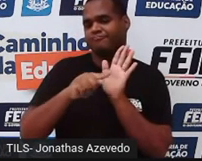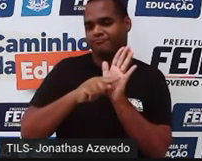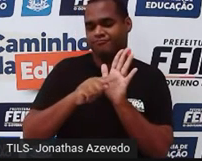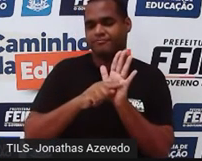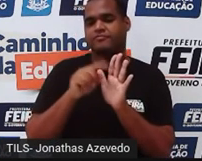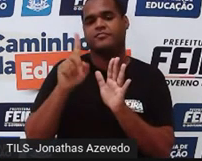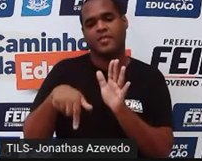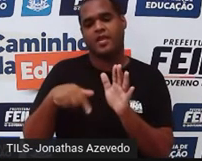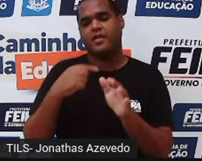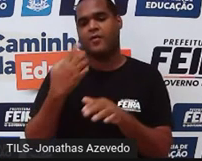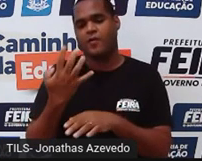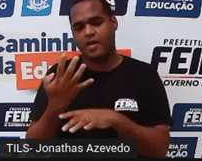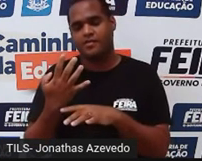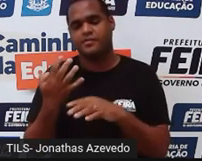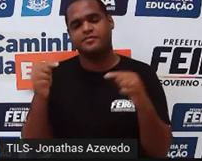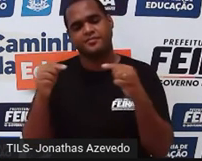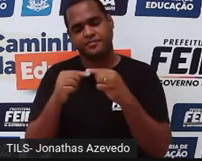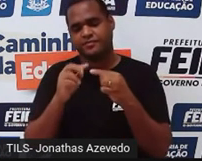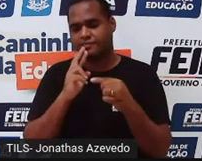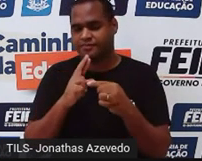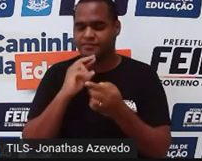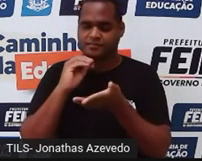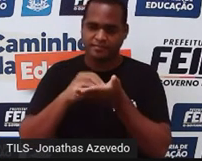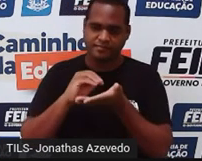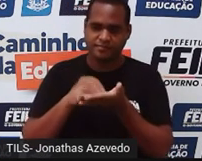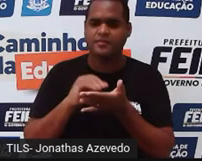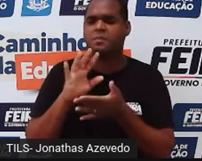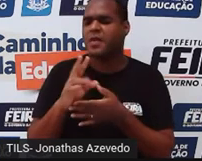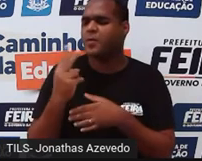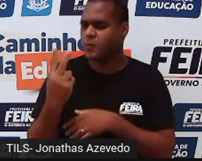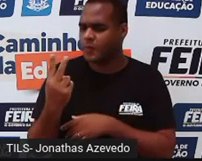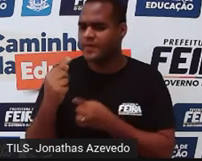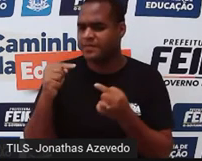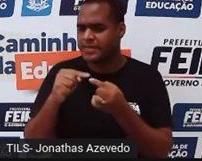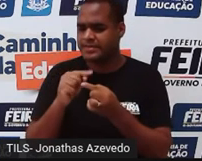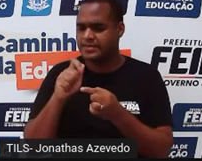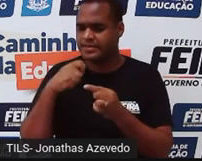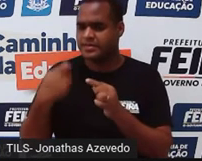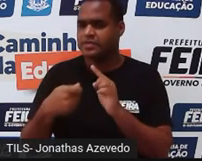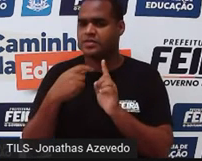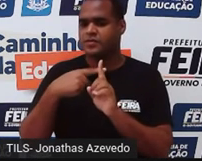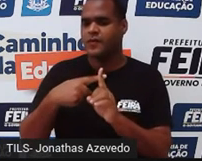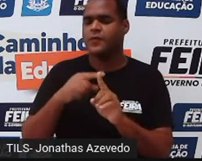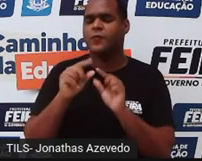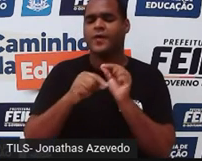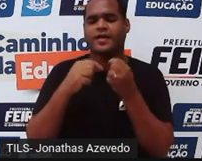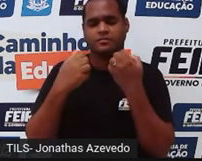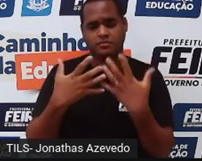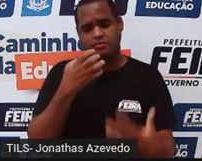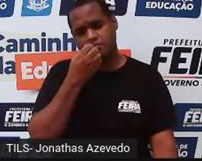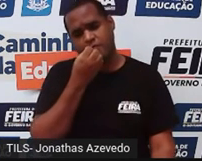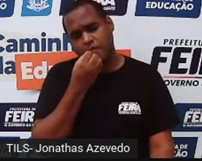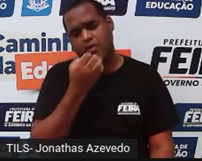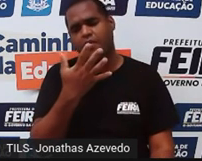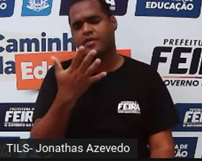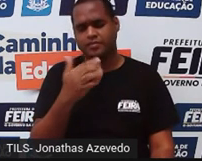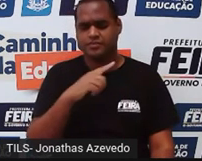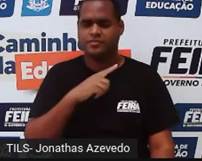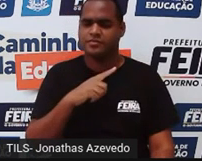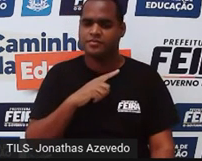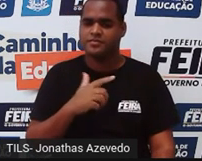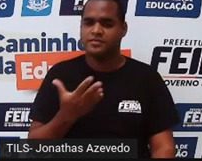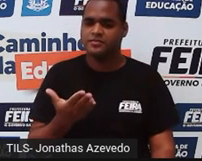menos 4 vai ser uma dívida. E o 2, que é positivo. Positivo é uma coisa boa, né?